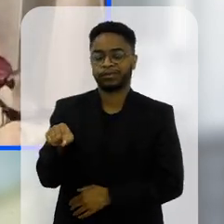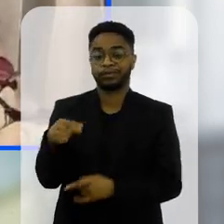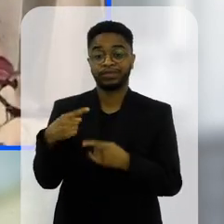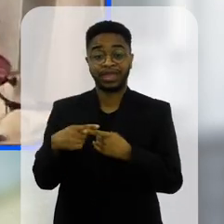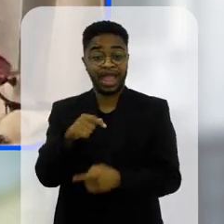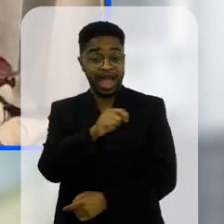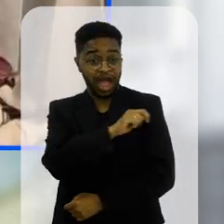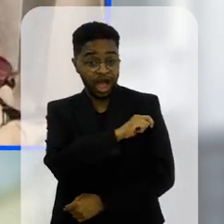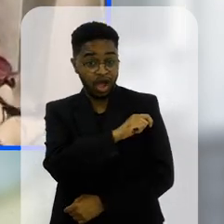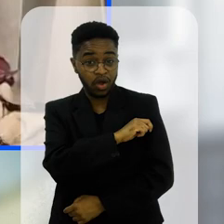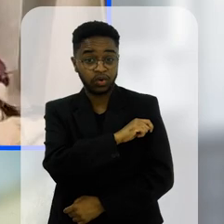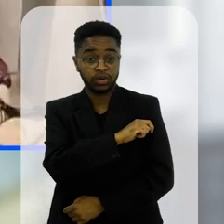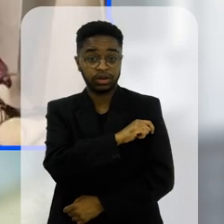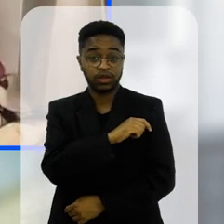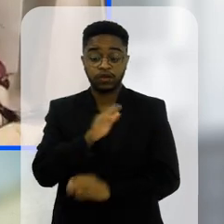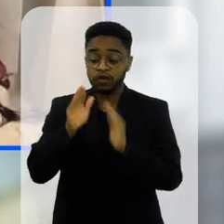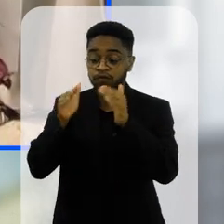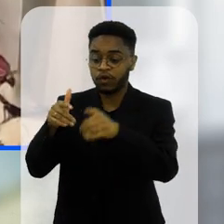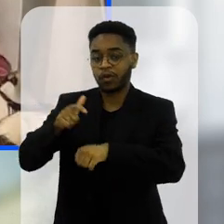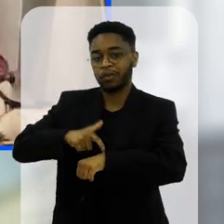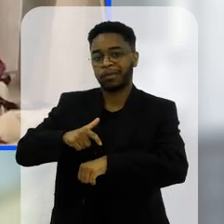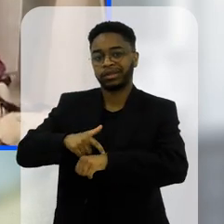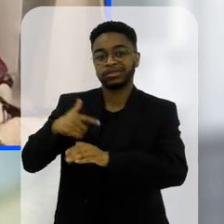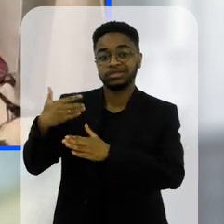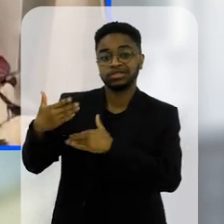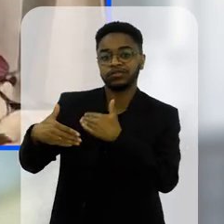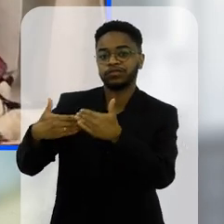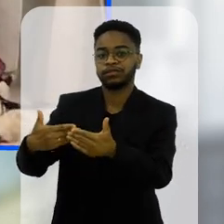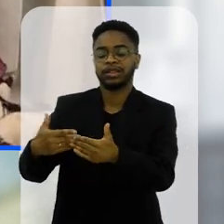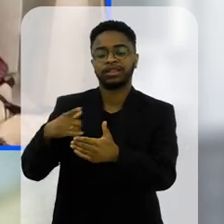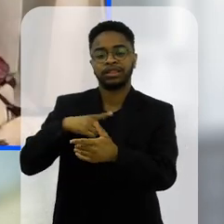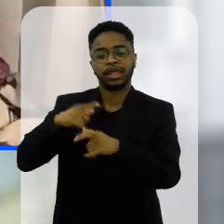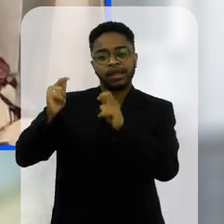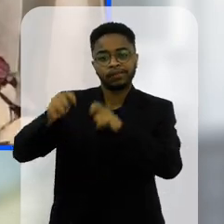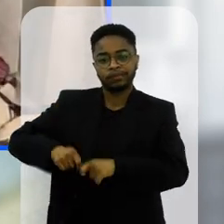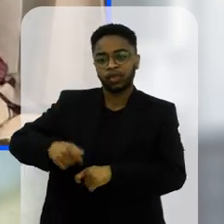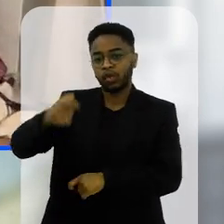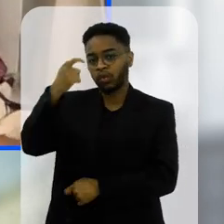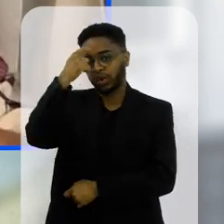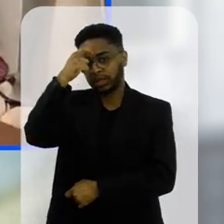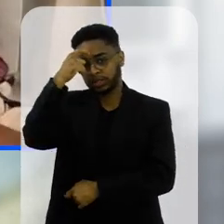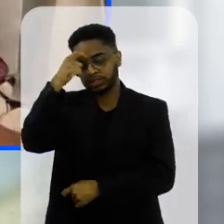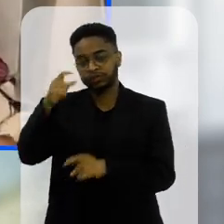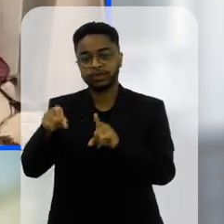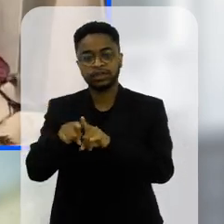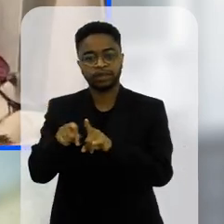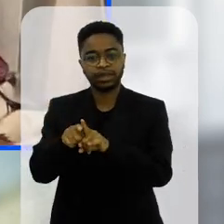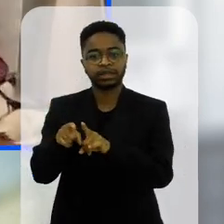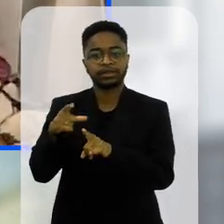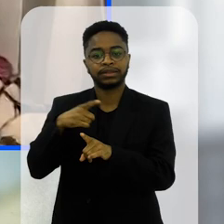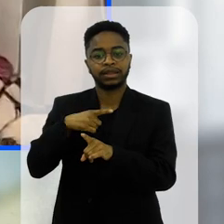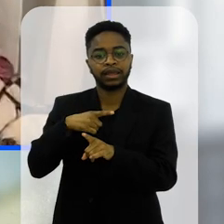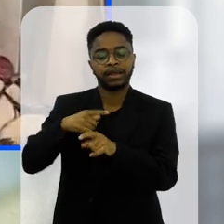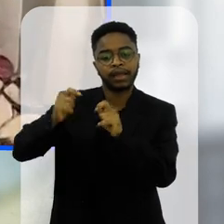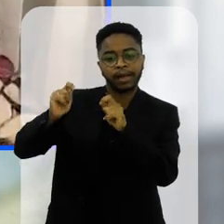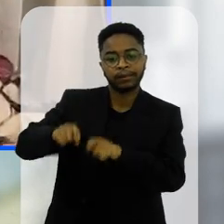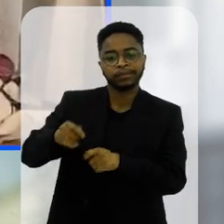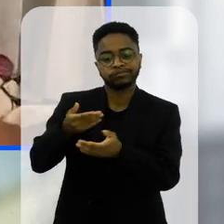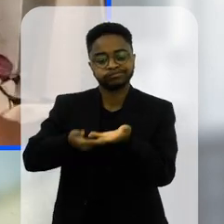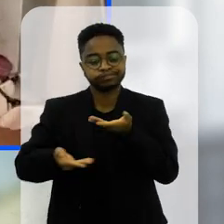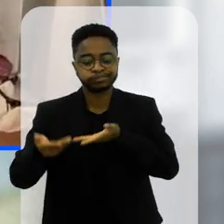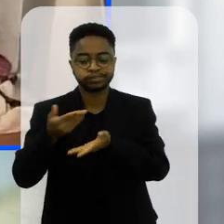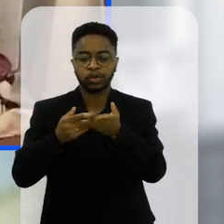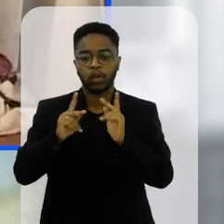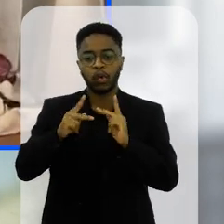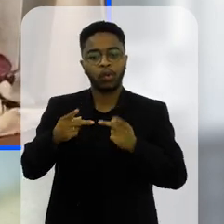as aulas elas são voltadas pra esse momento pro desenvolvimento das habilidades cognitivas pro desenvolvimento das habilidades humanas